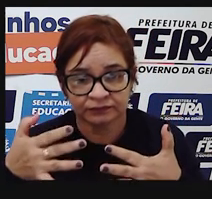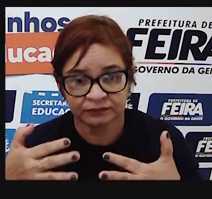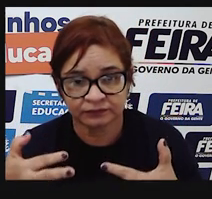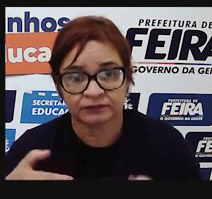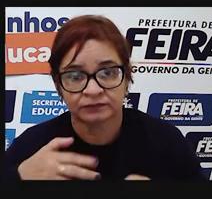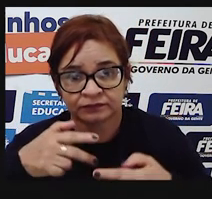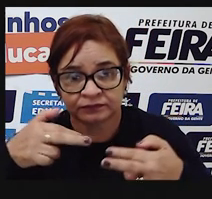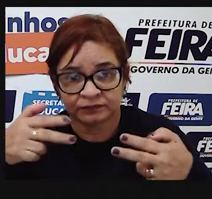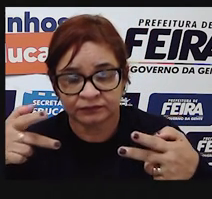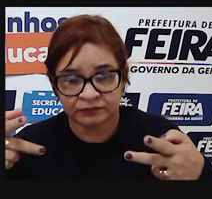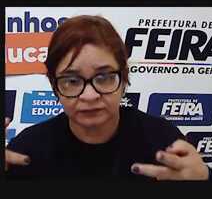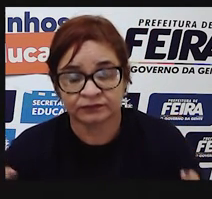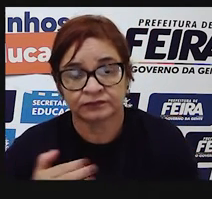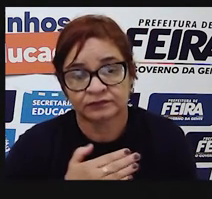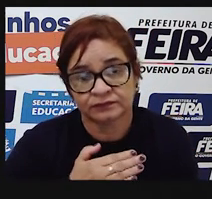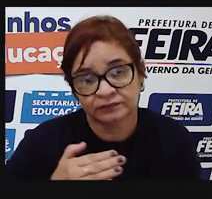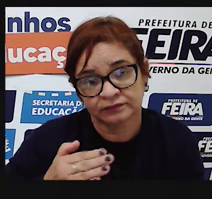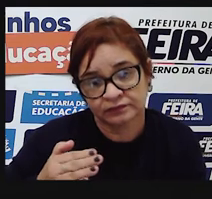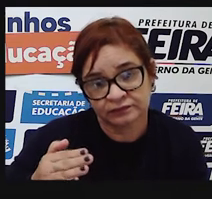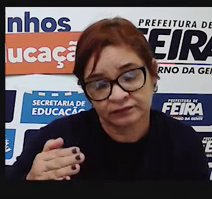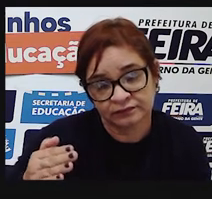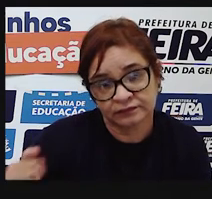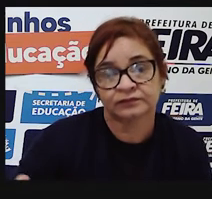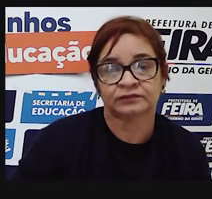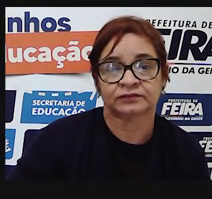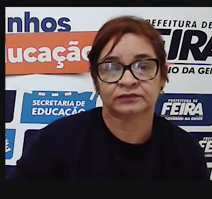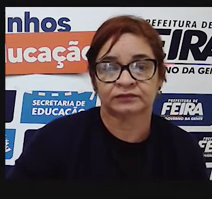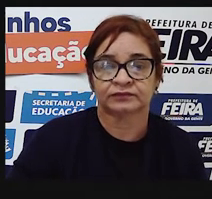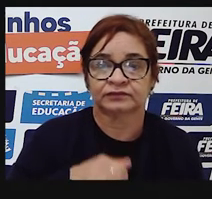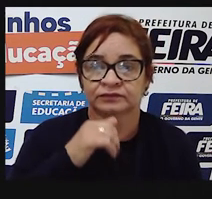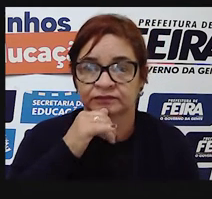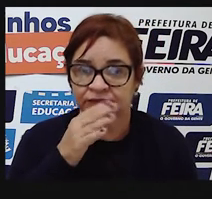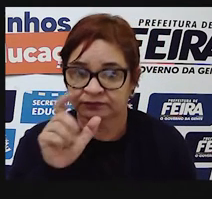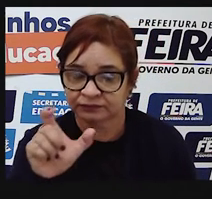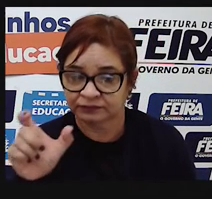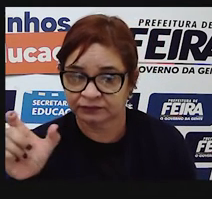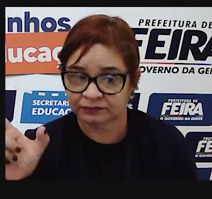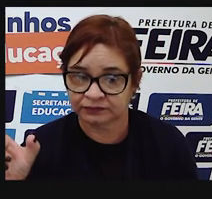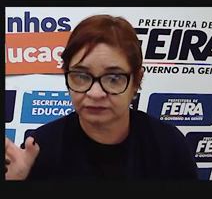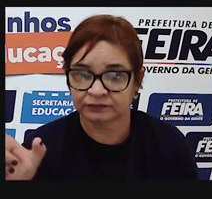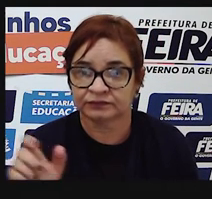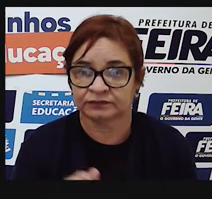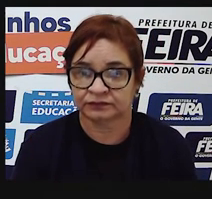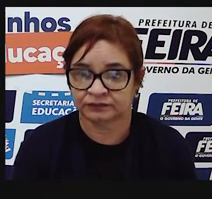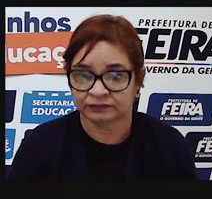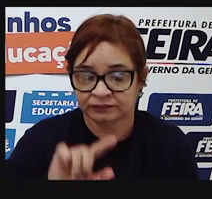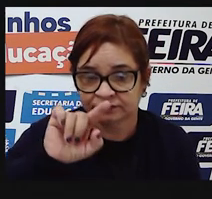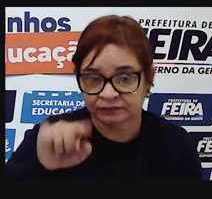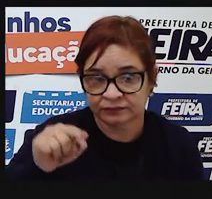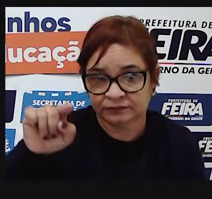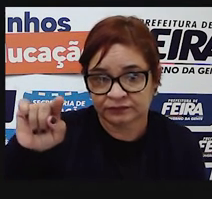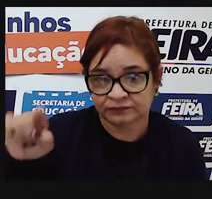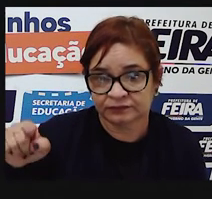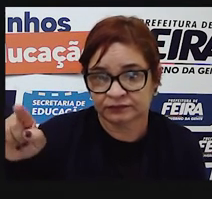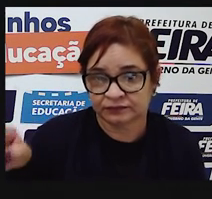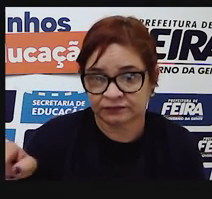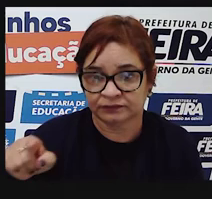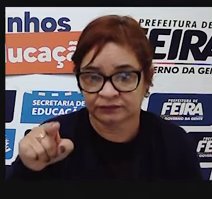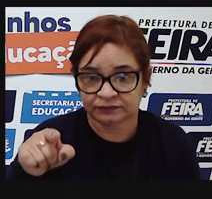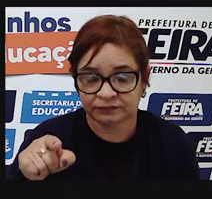uma sequência de fatos, uma sequência de coisas, você vai separar essas coisas, ou esses fatos da